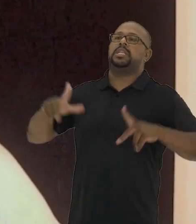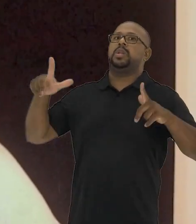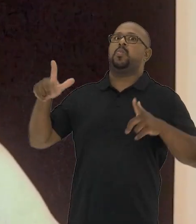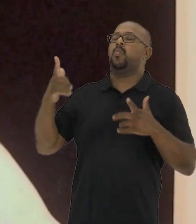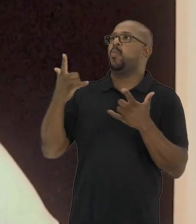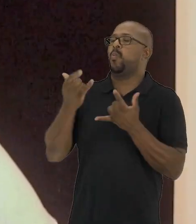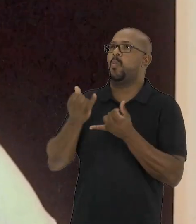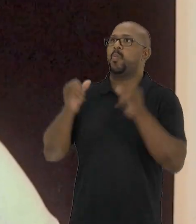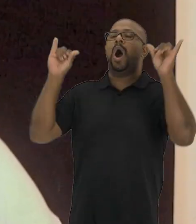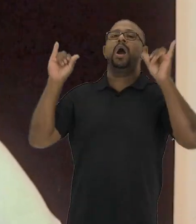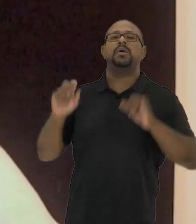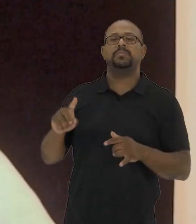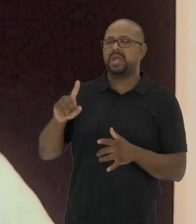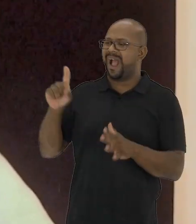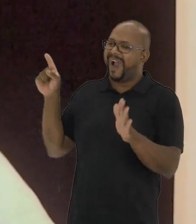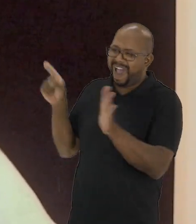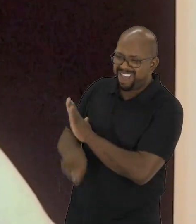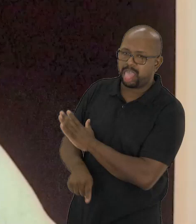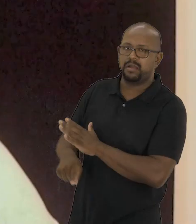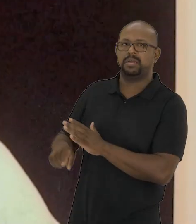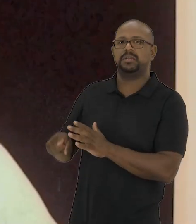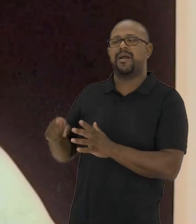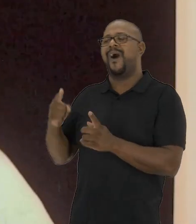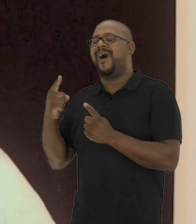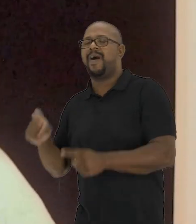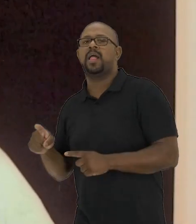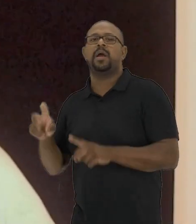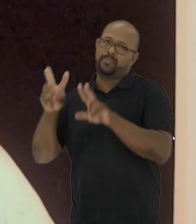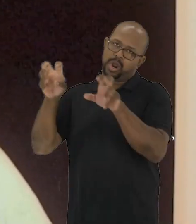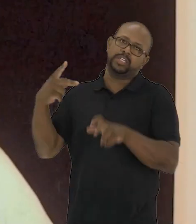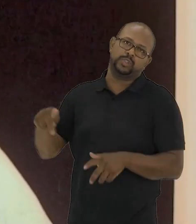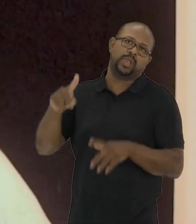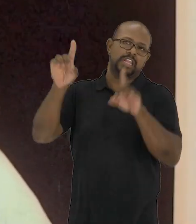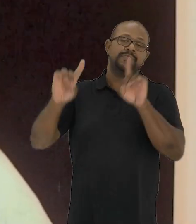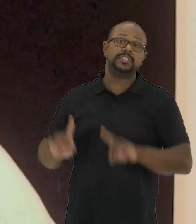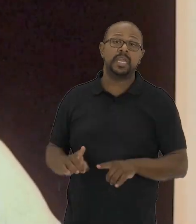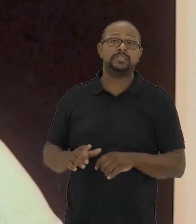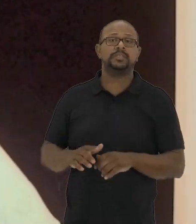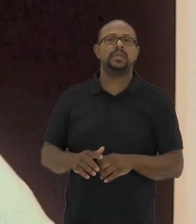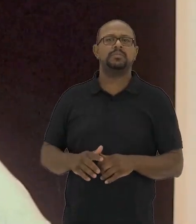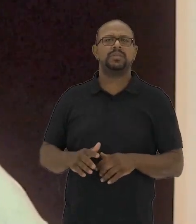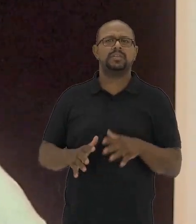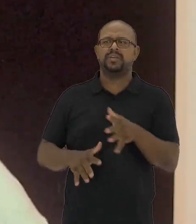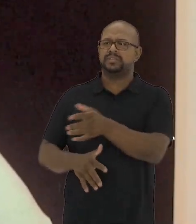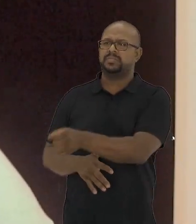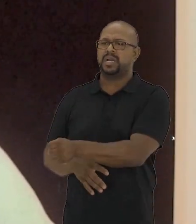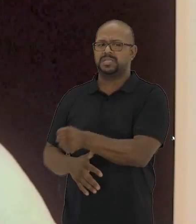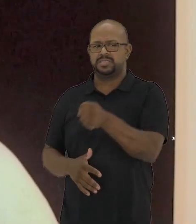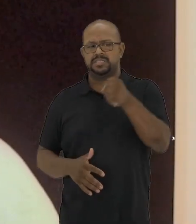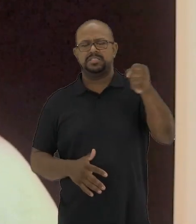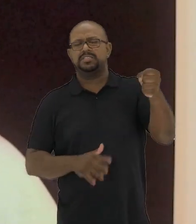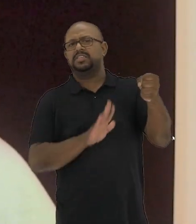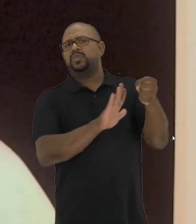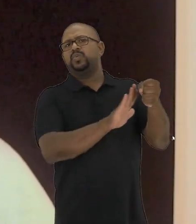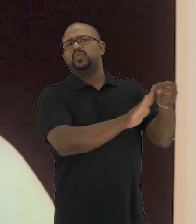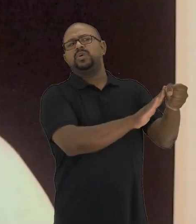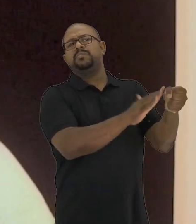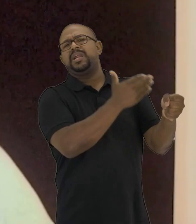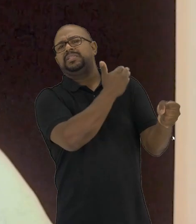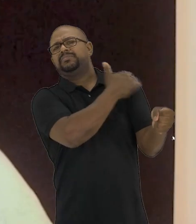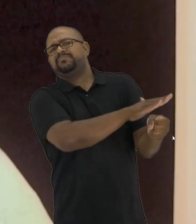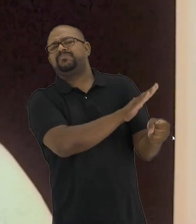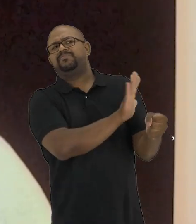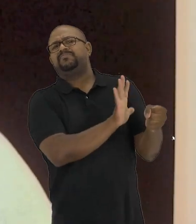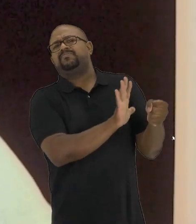formas espetaculares, interpelados, interrogados por sua diferença e, muitas vezes, colocados num lugar